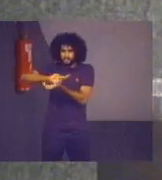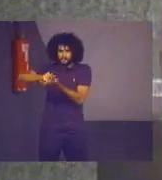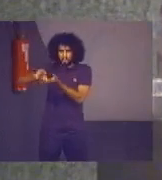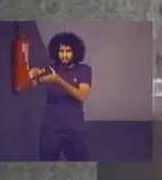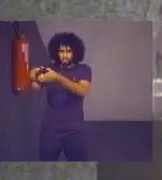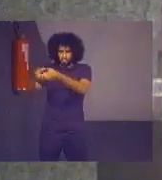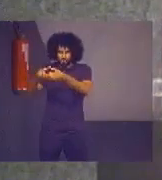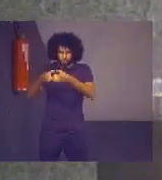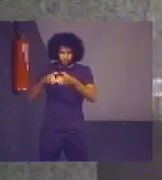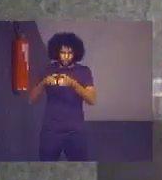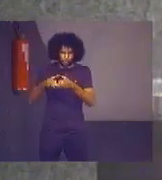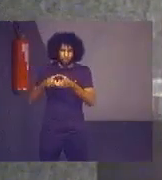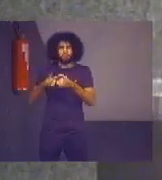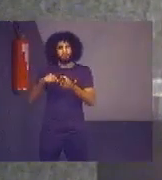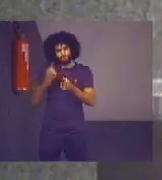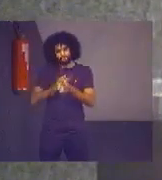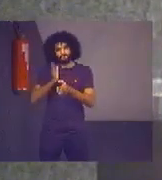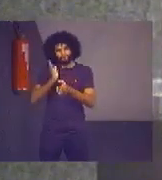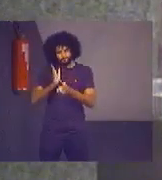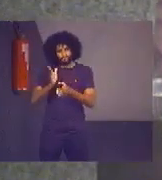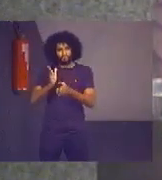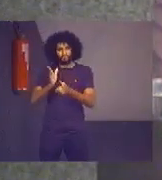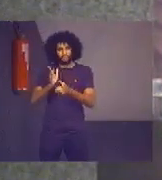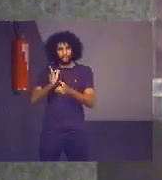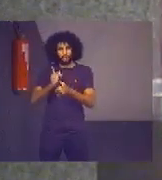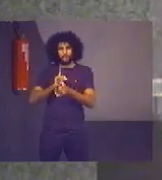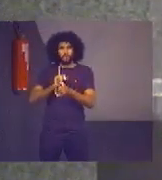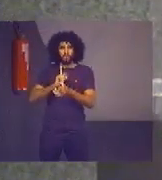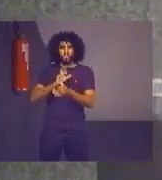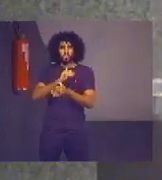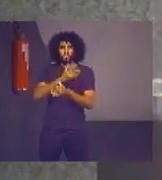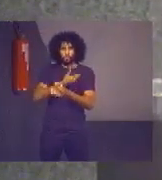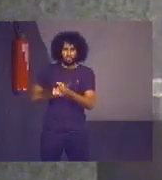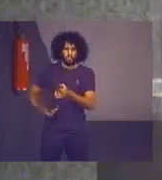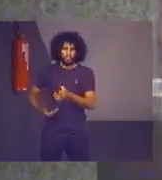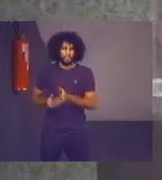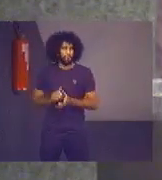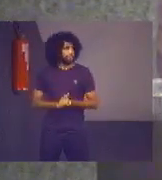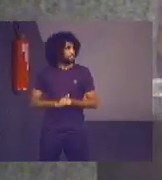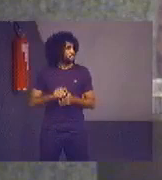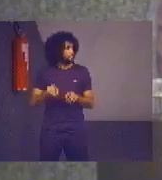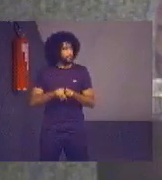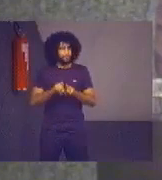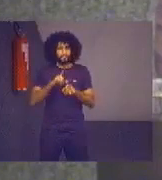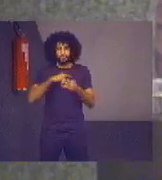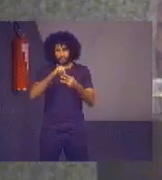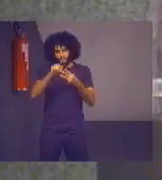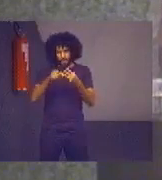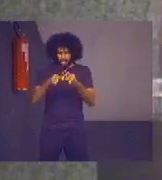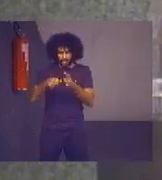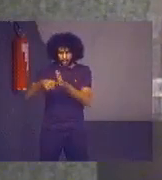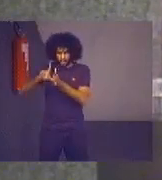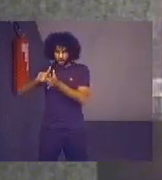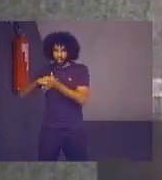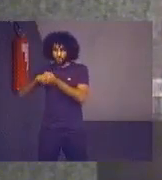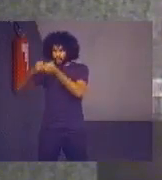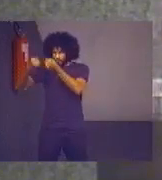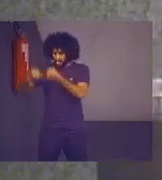que já é esperado do governo. Bom, além das três dimensões que eu já citei anteriormente,